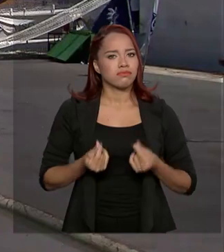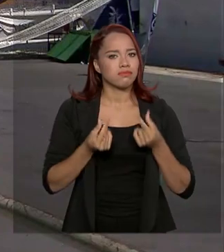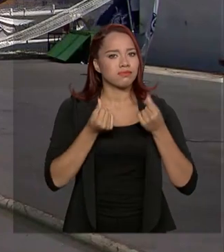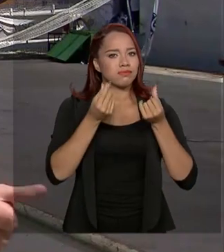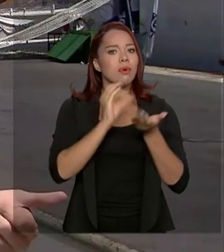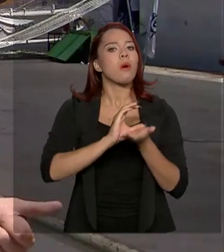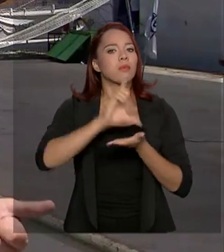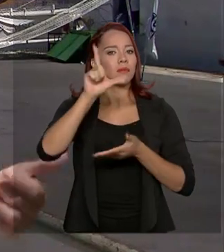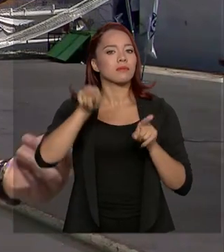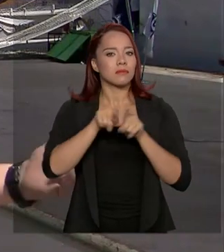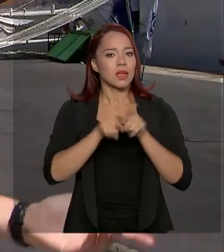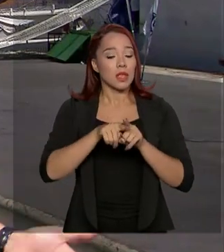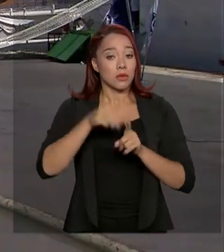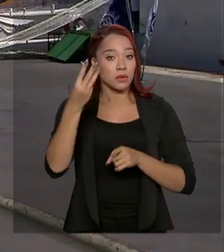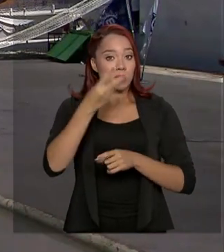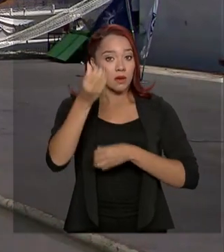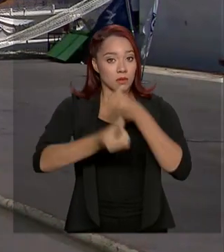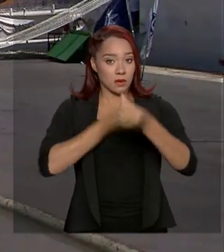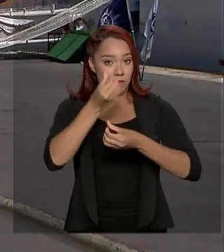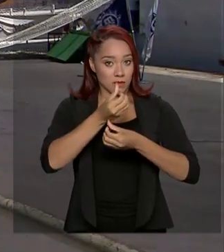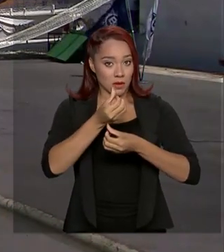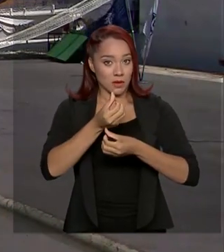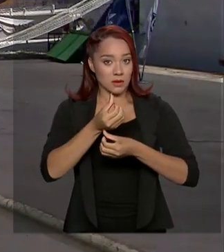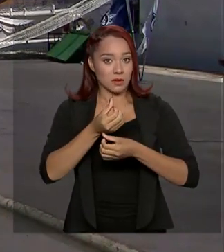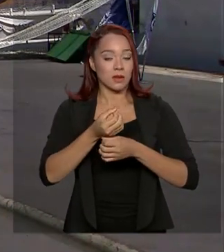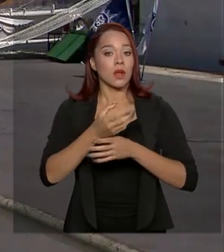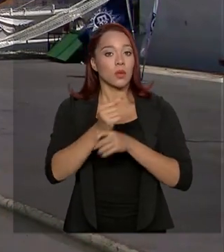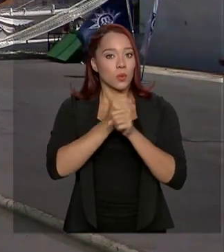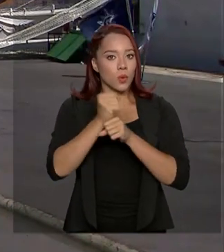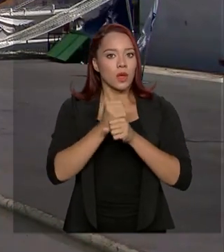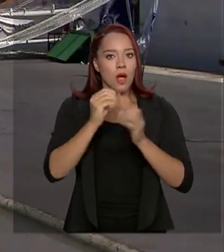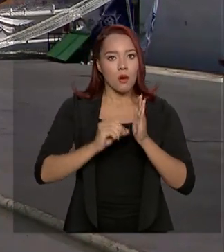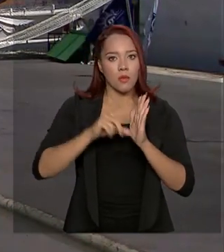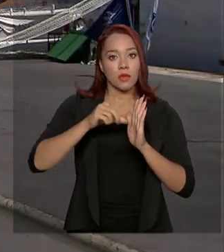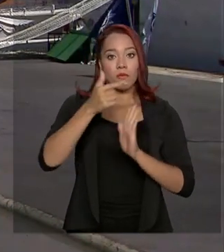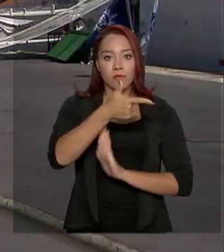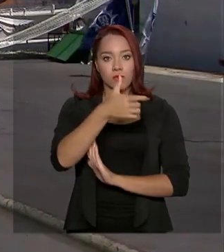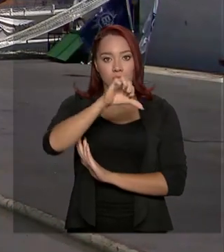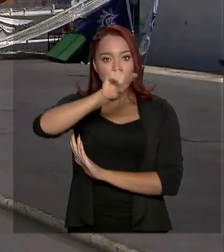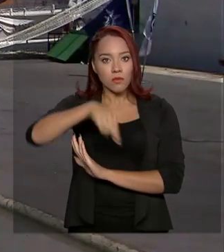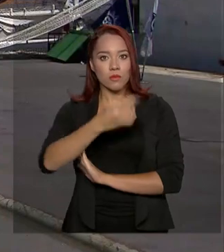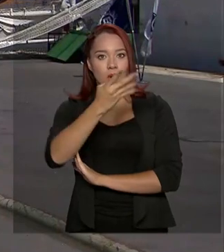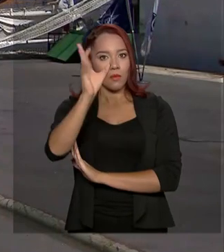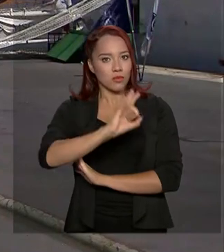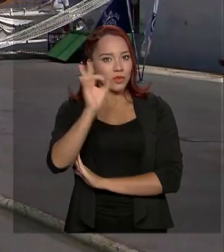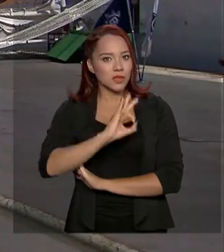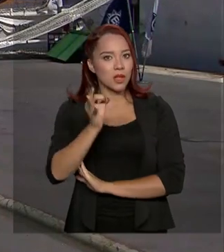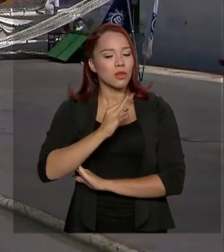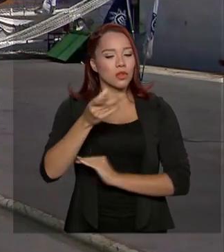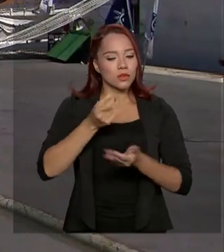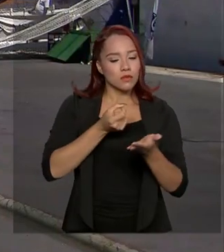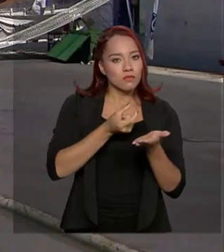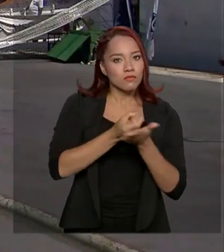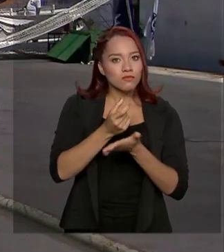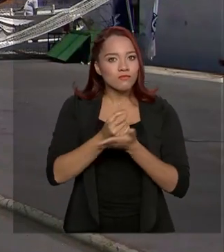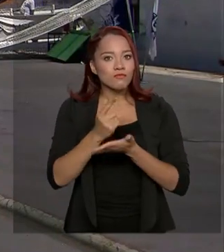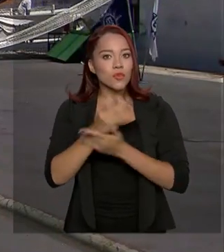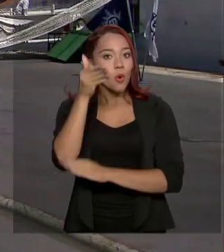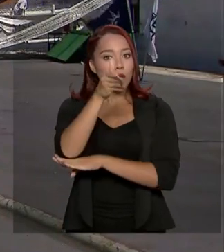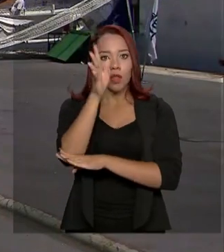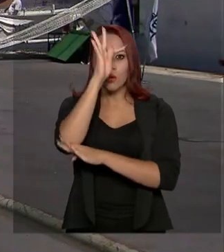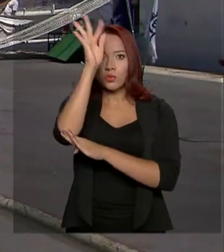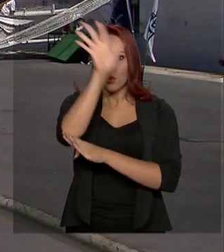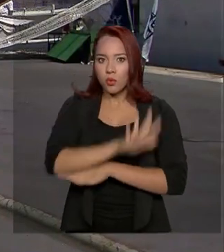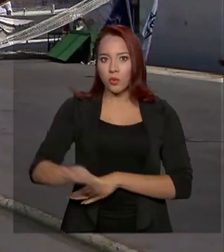aumentar e já no terceiro trimestre desse ano foi registrado um aumento de 29,4% do faturamento dos hotéis em todo o Brasil.